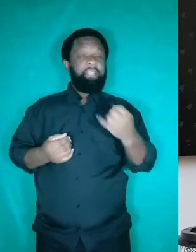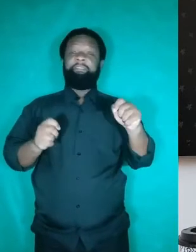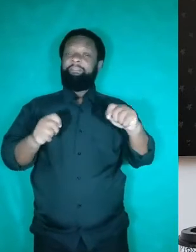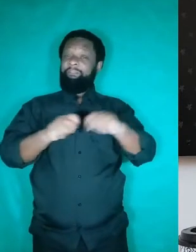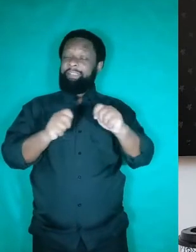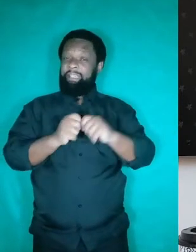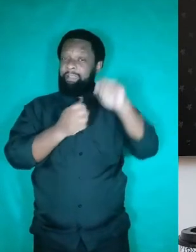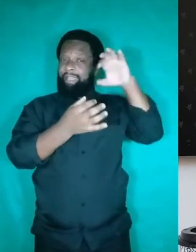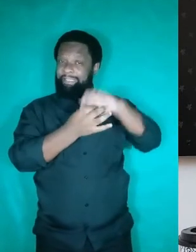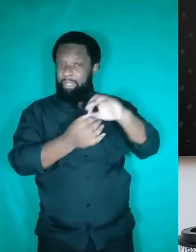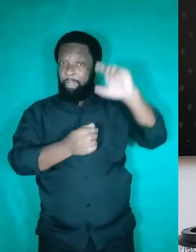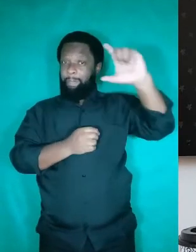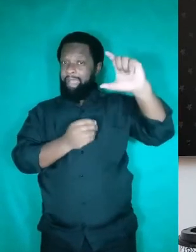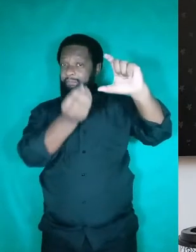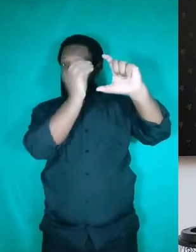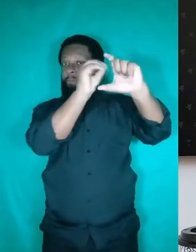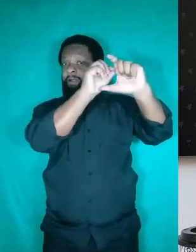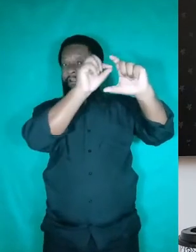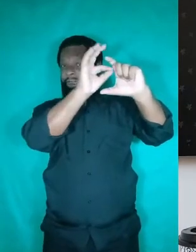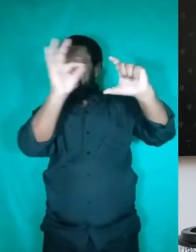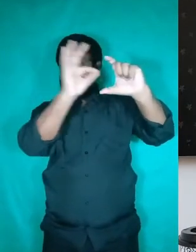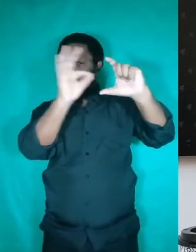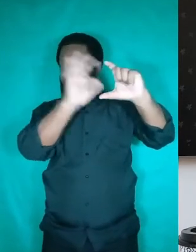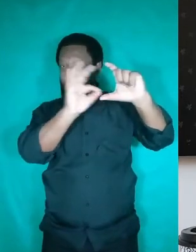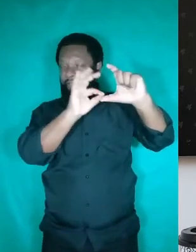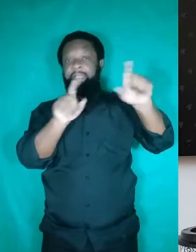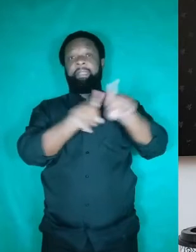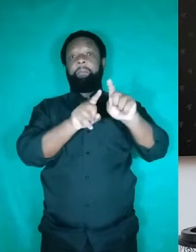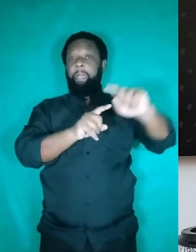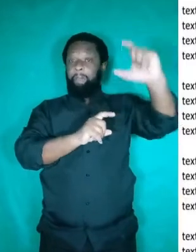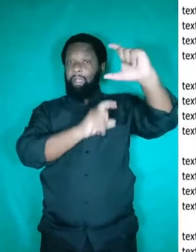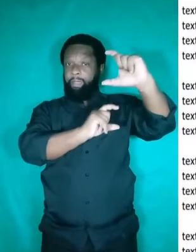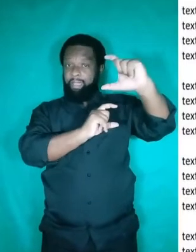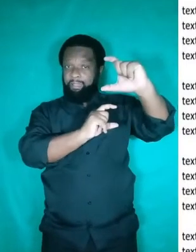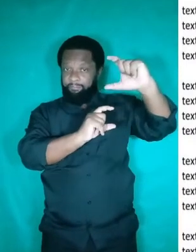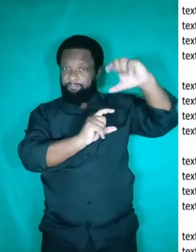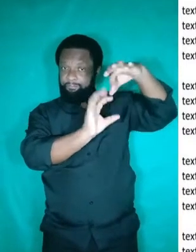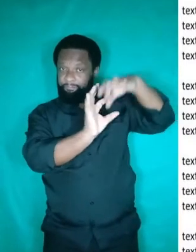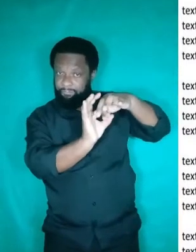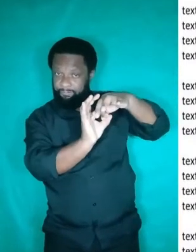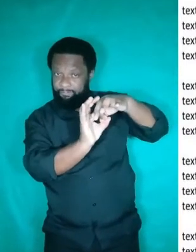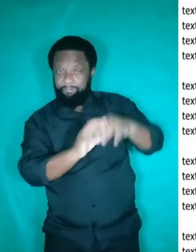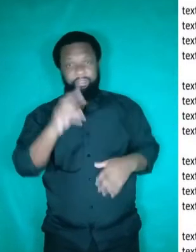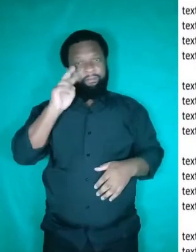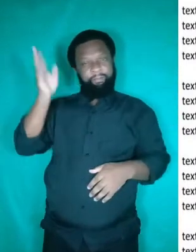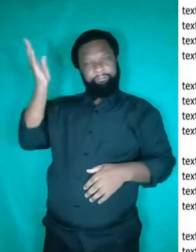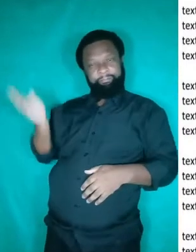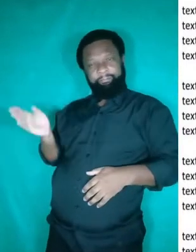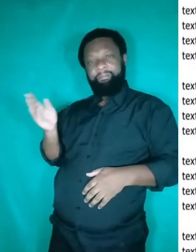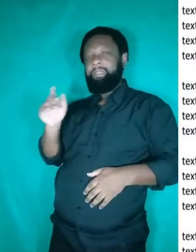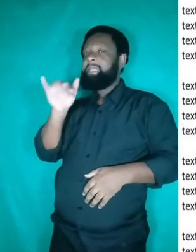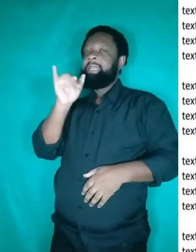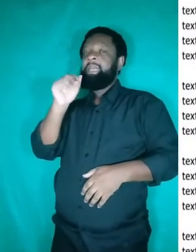ligação dentro do parágrafo, ligando uma frase à outra, e entre os parágrafos. Essa imagem que está aparecendo aqui do lado,